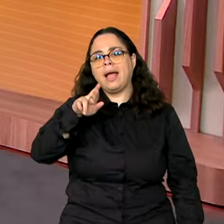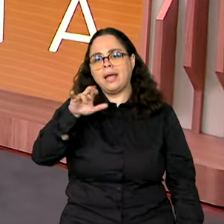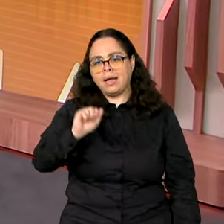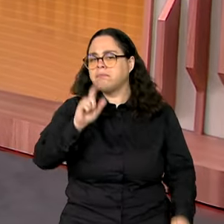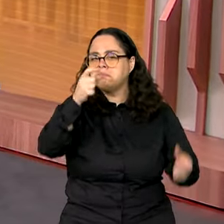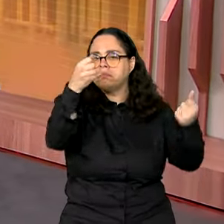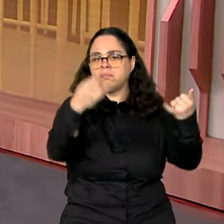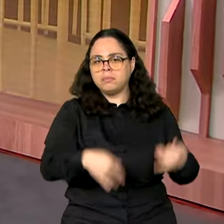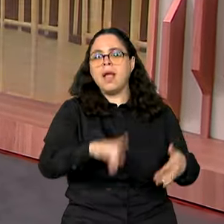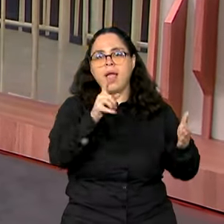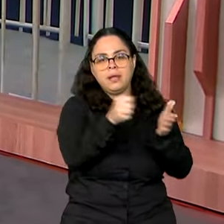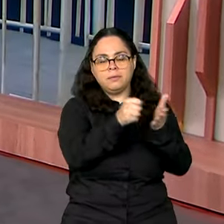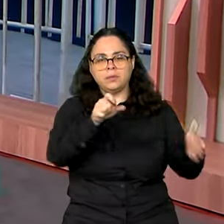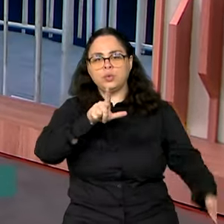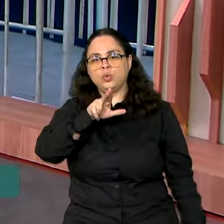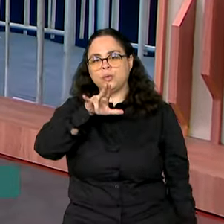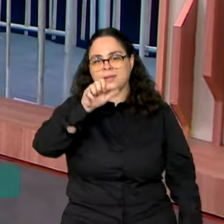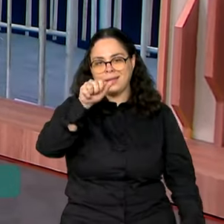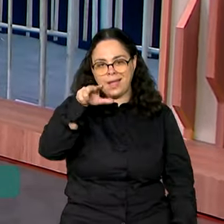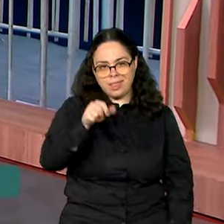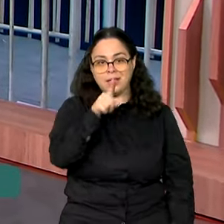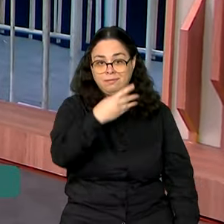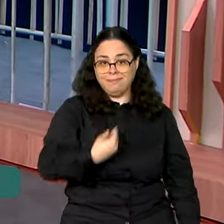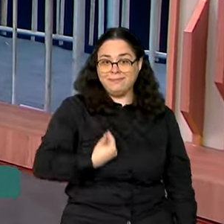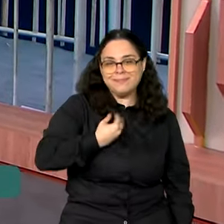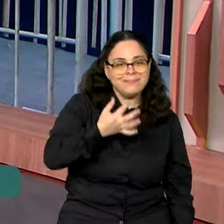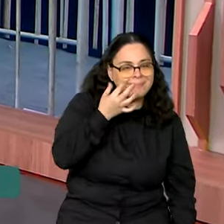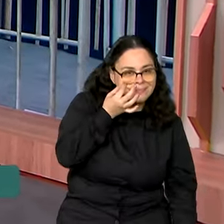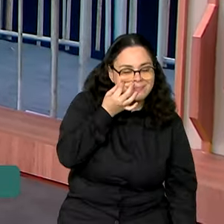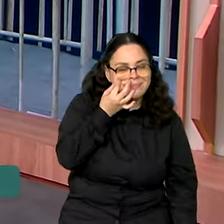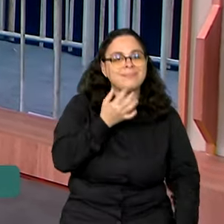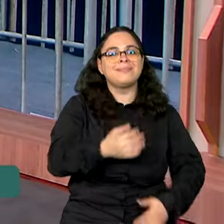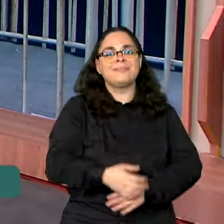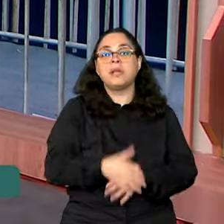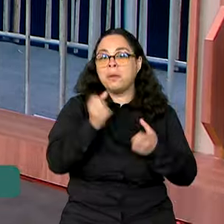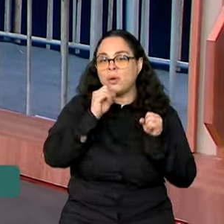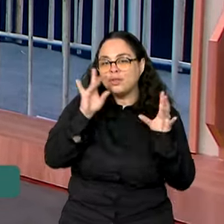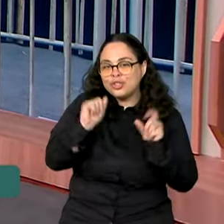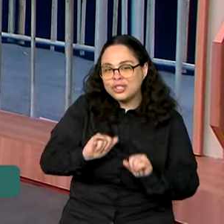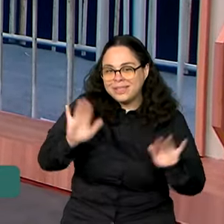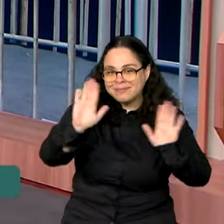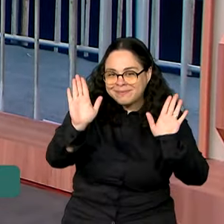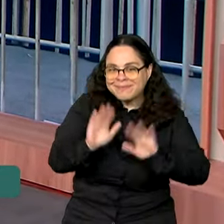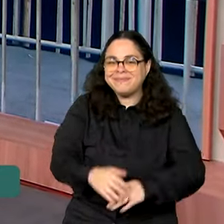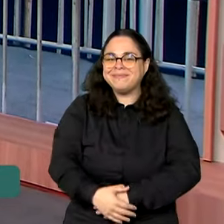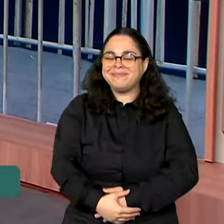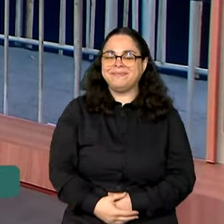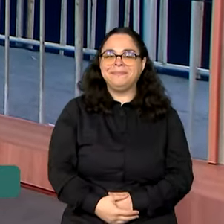melhor para a gente é a repórter Luciana Colares de Holanda, que está por lá. Bom dia, Luciana.